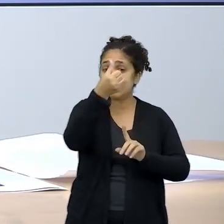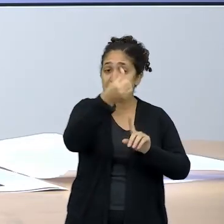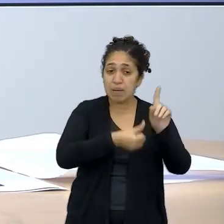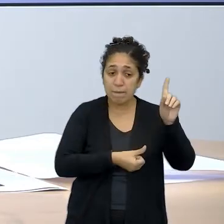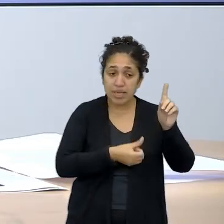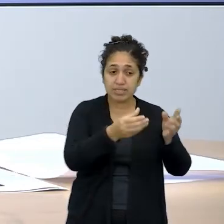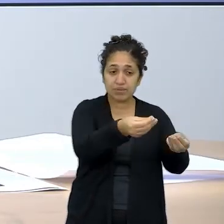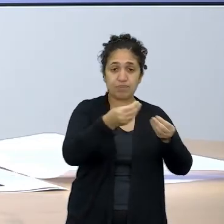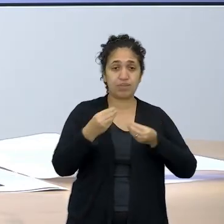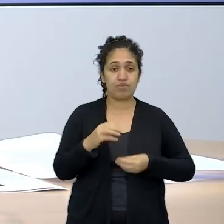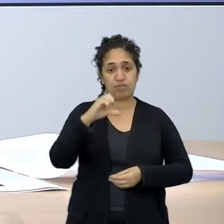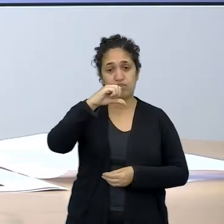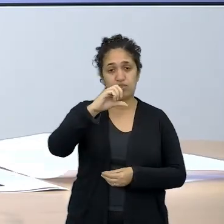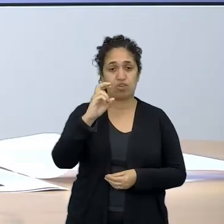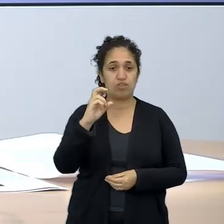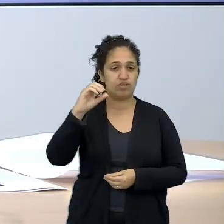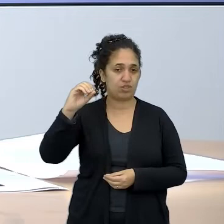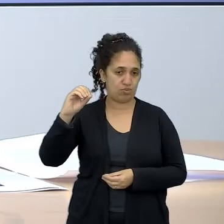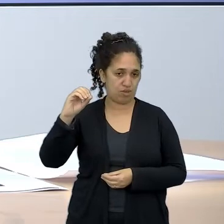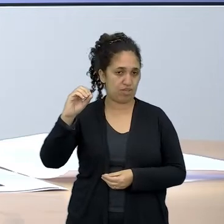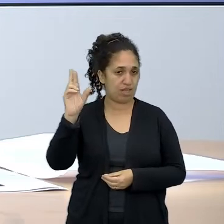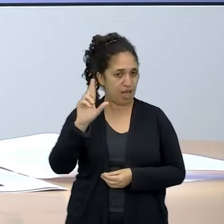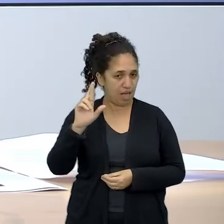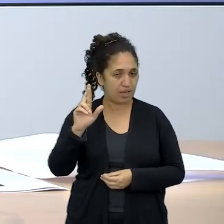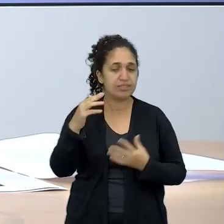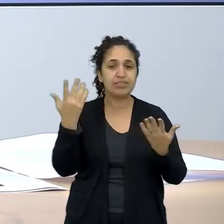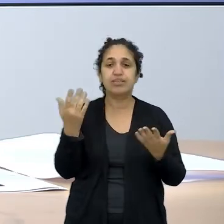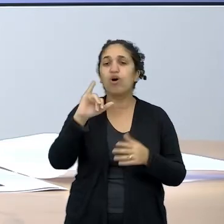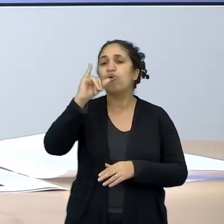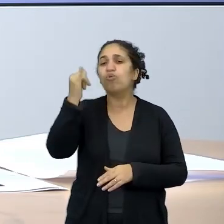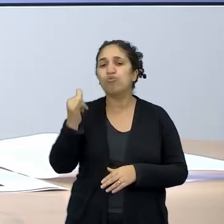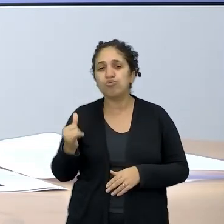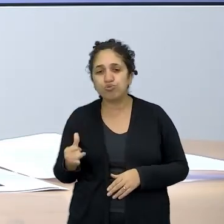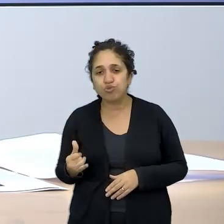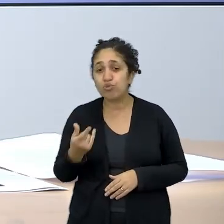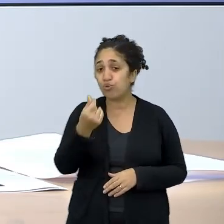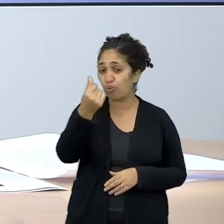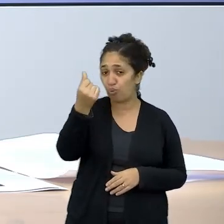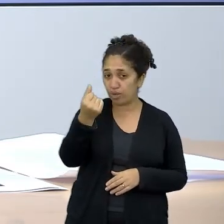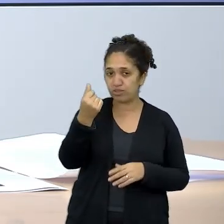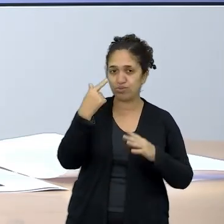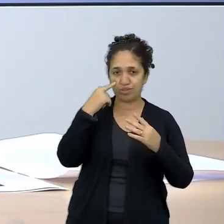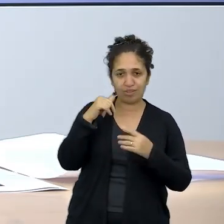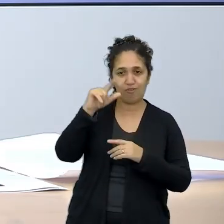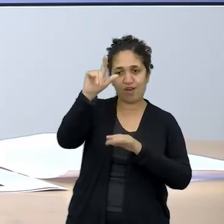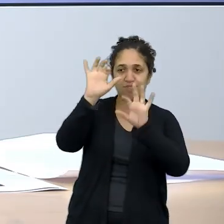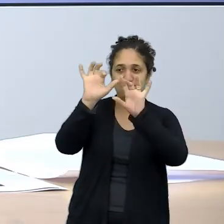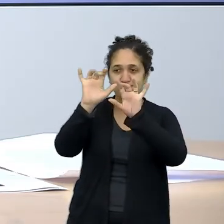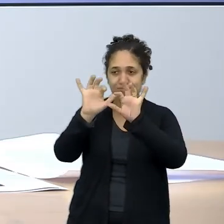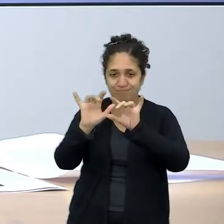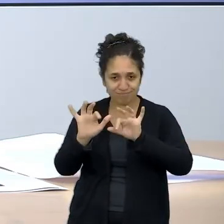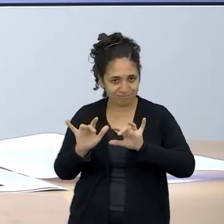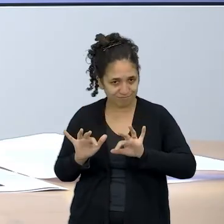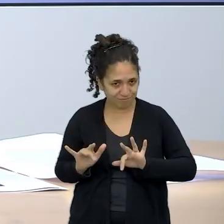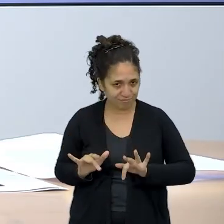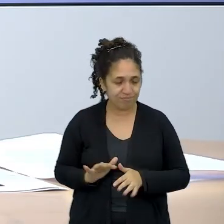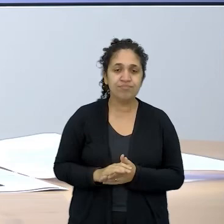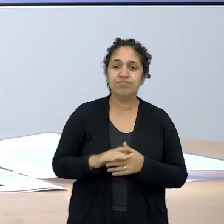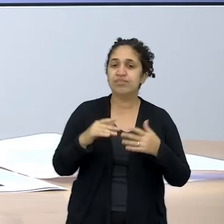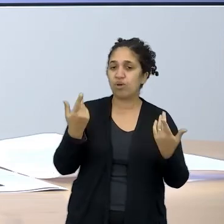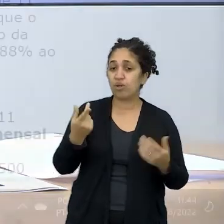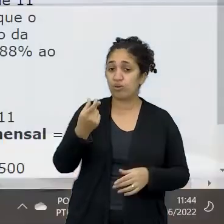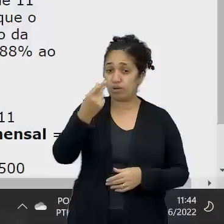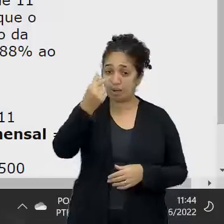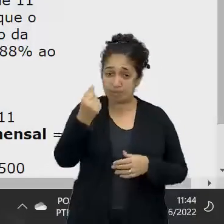Quanto foi esses juros? A calculadora consegue calcular isso para a gente. É só deixar os juros em branco e dar um calcular. E o cálculo do